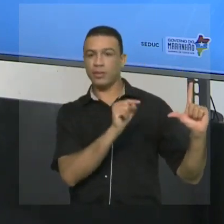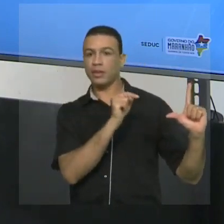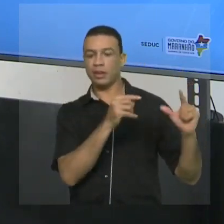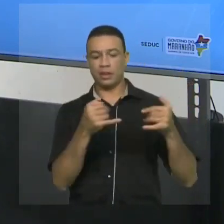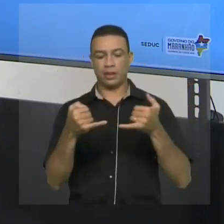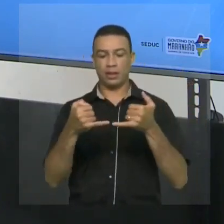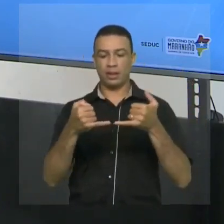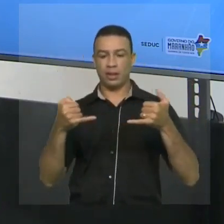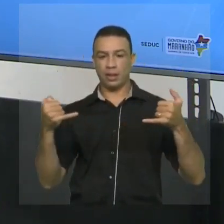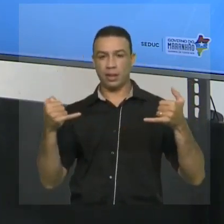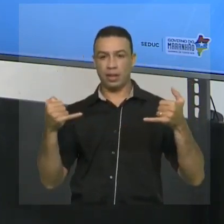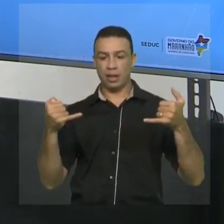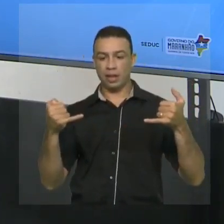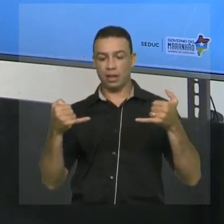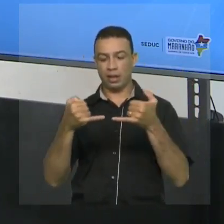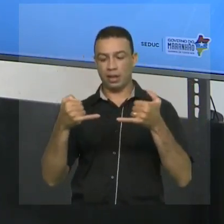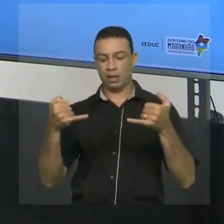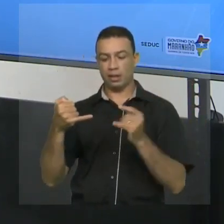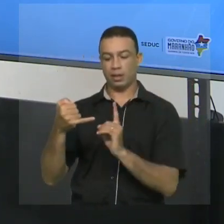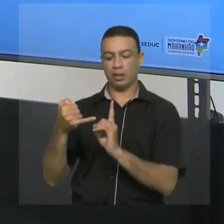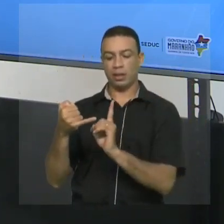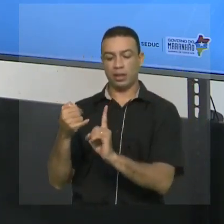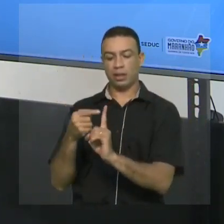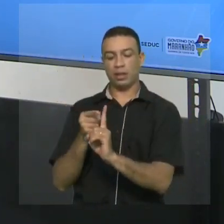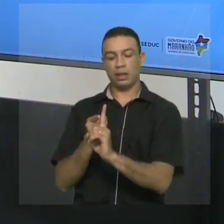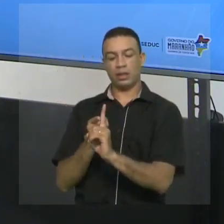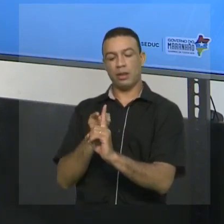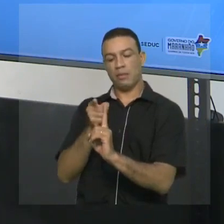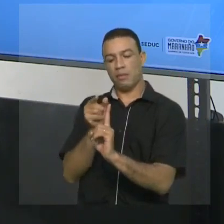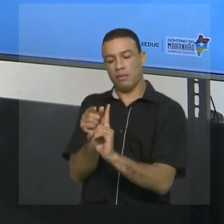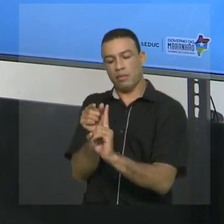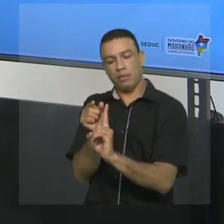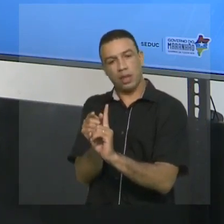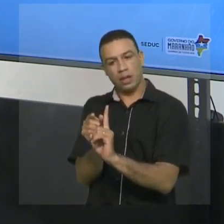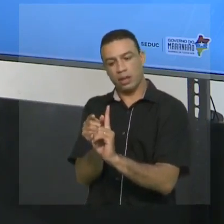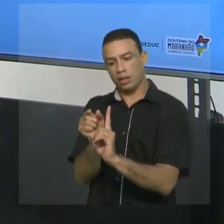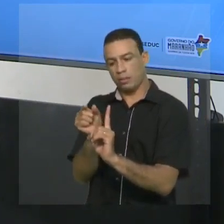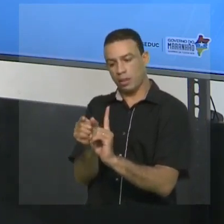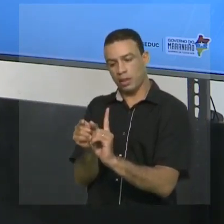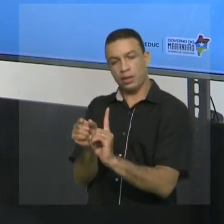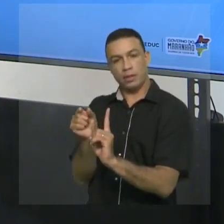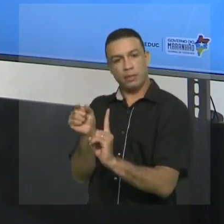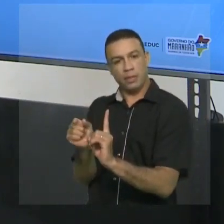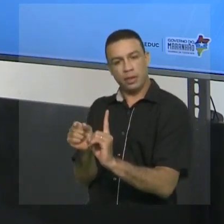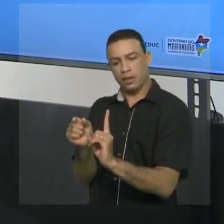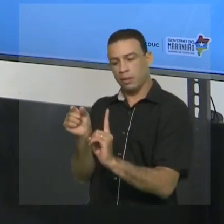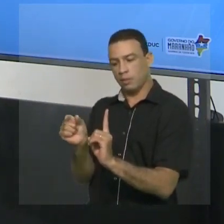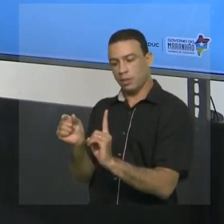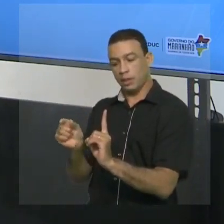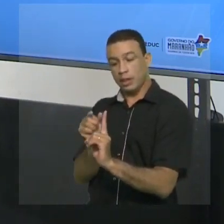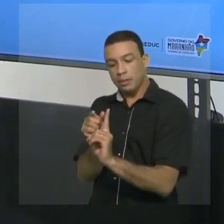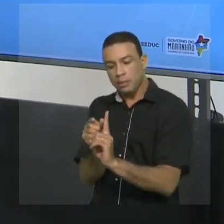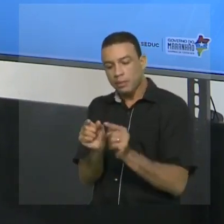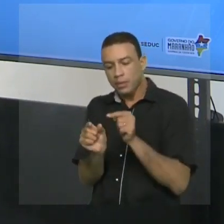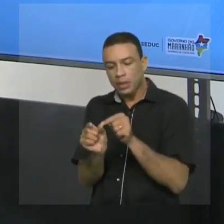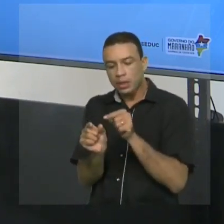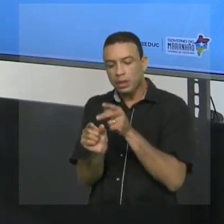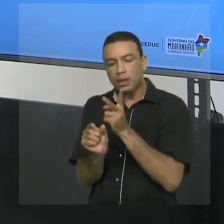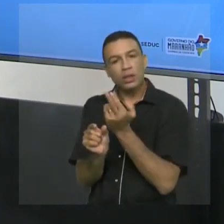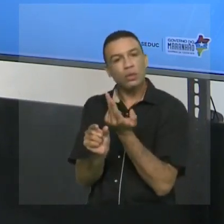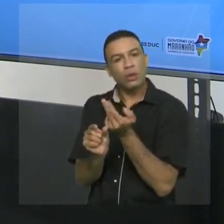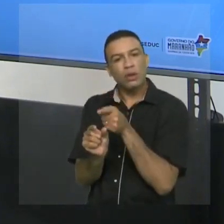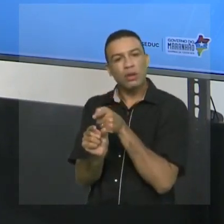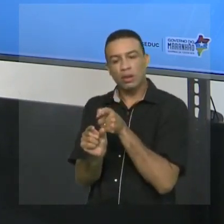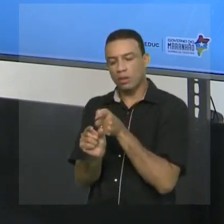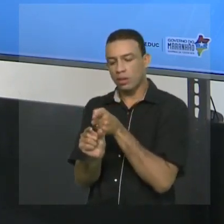graduada. Eu tenho espaços iguais nessa minha reta. Cada espaço desse vai valer